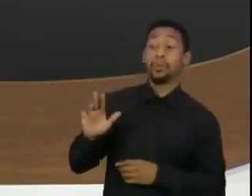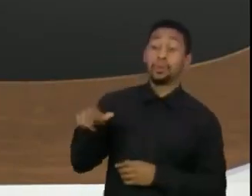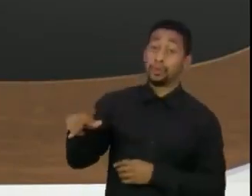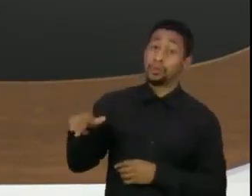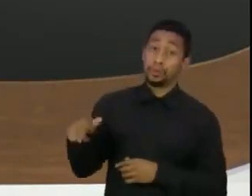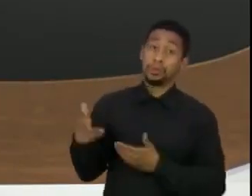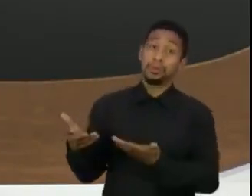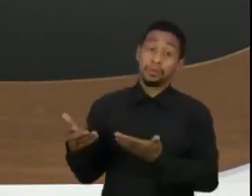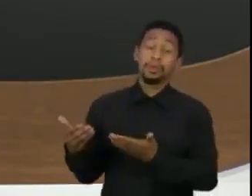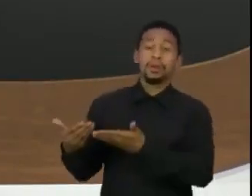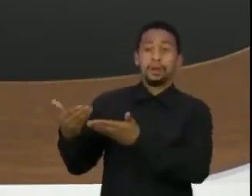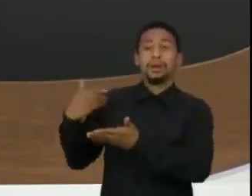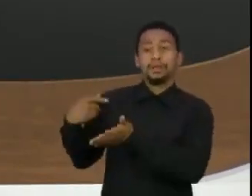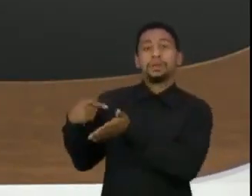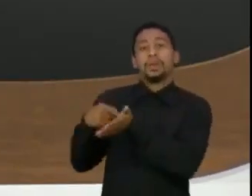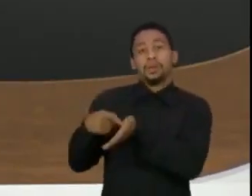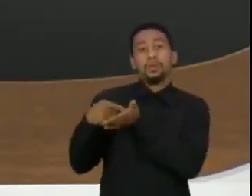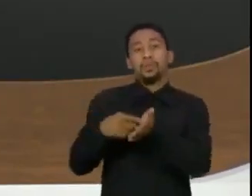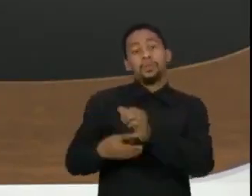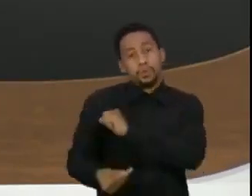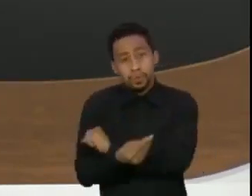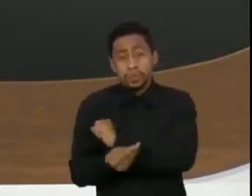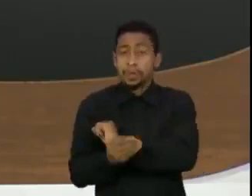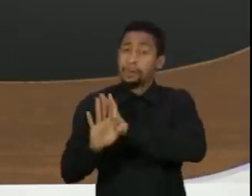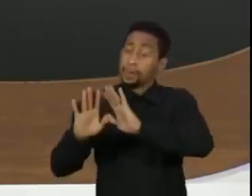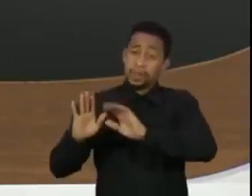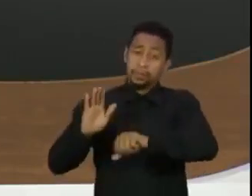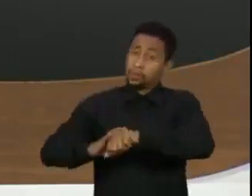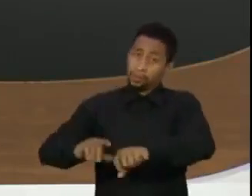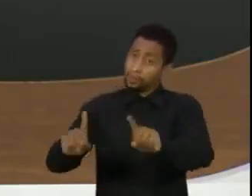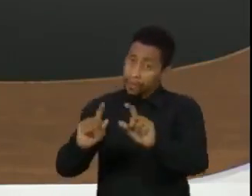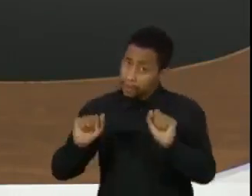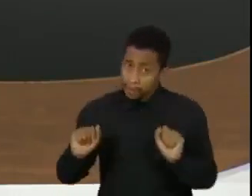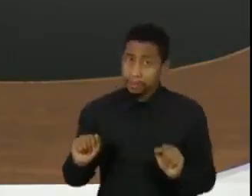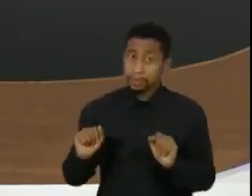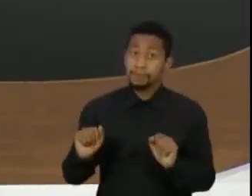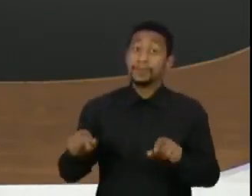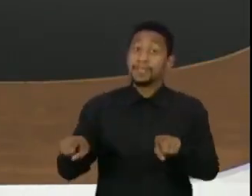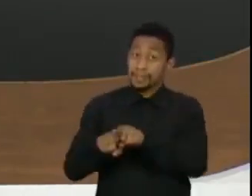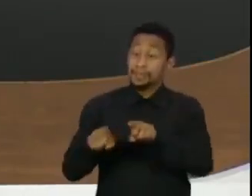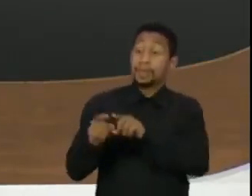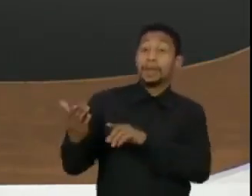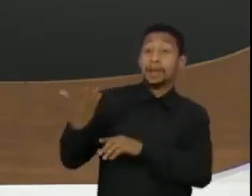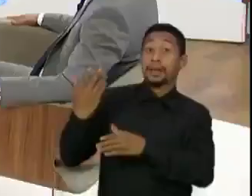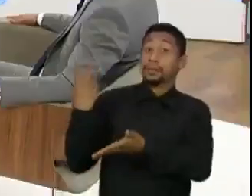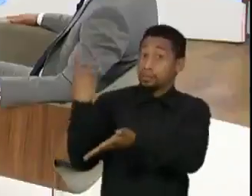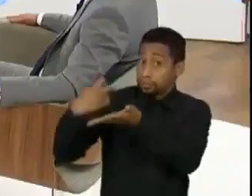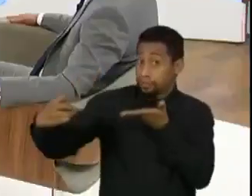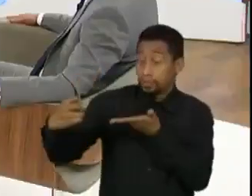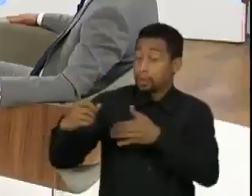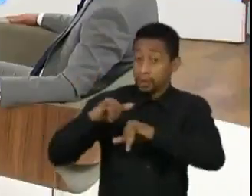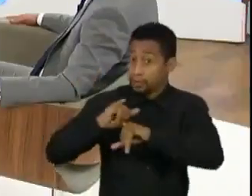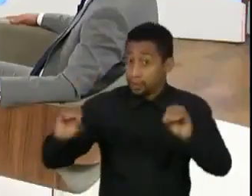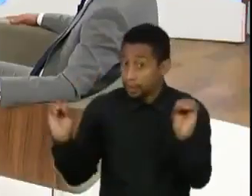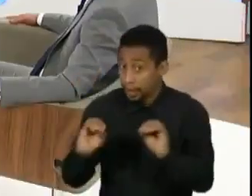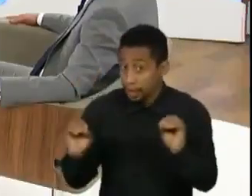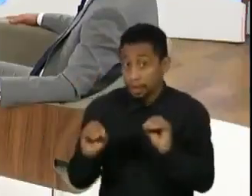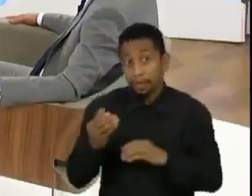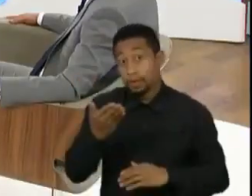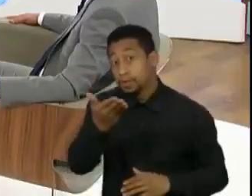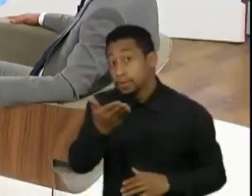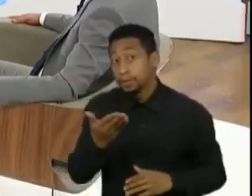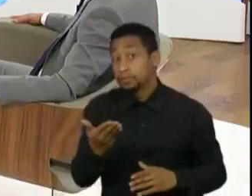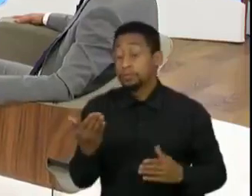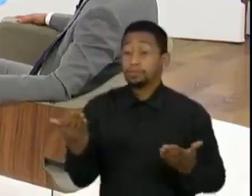outro, que apesar de várias denúncias de corrupção, não o fez nem quando uma presidente sofreu impeachment. Queria saber se o senhor considera